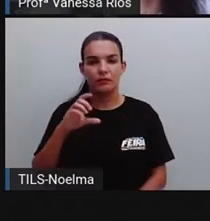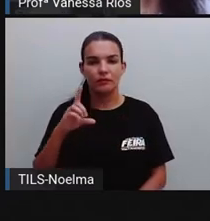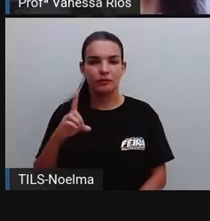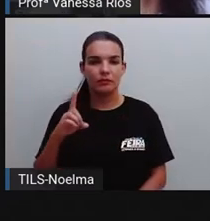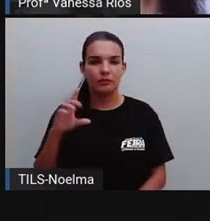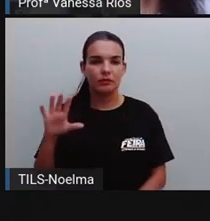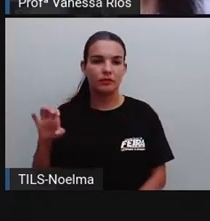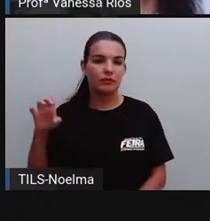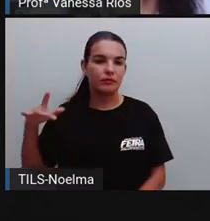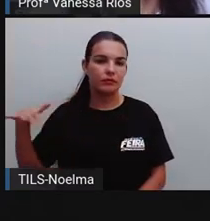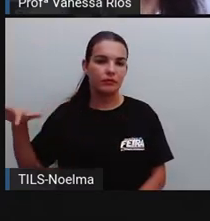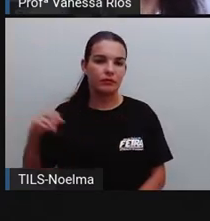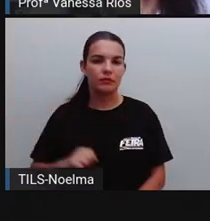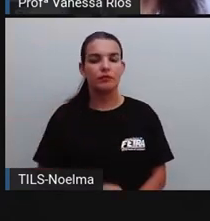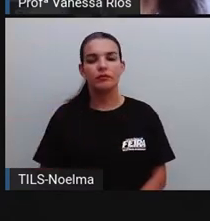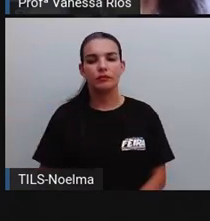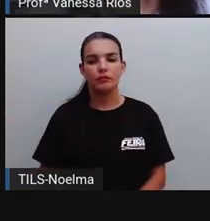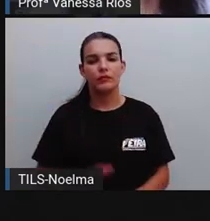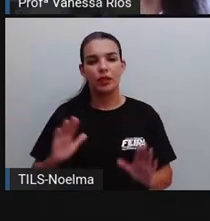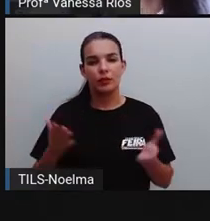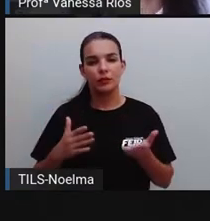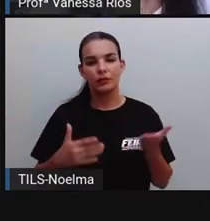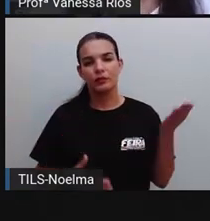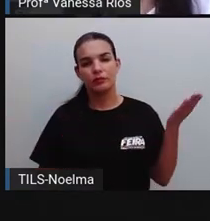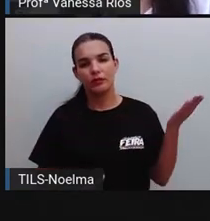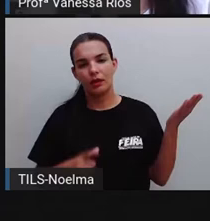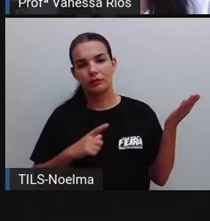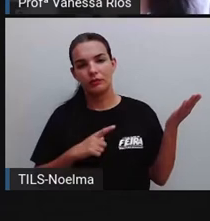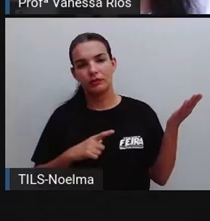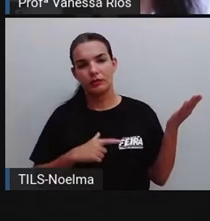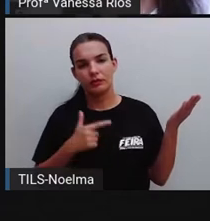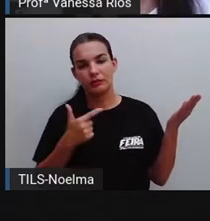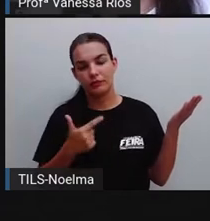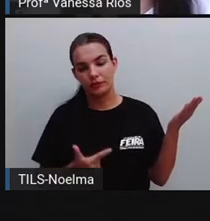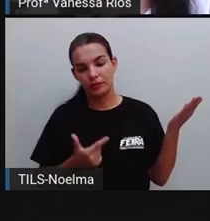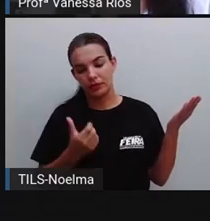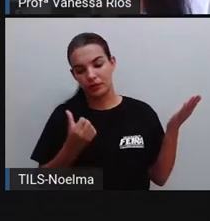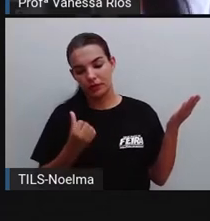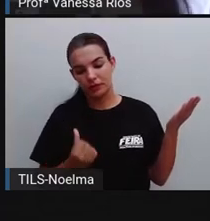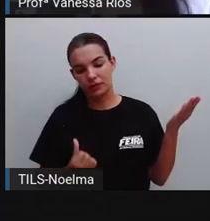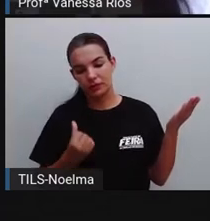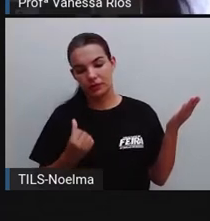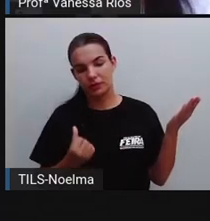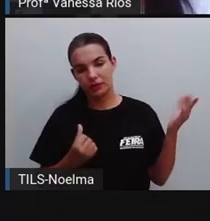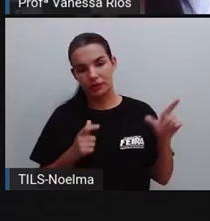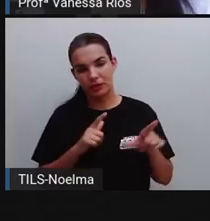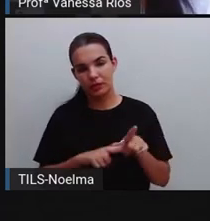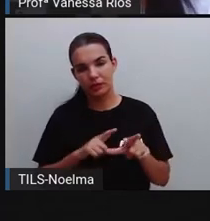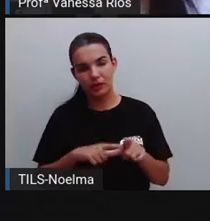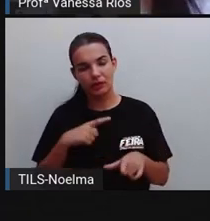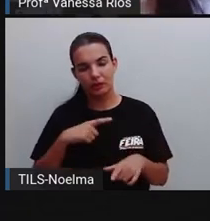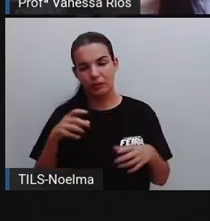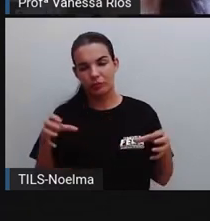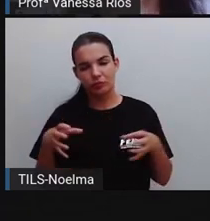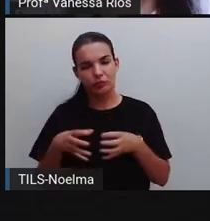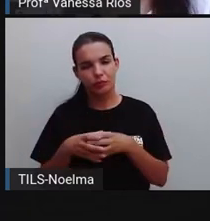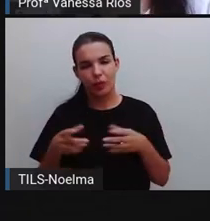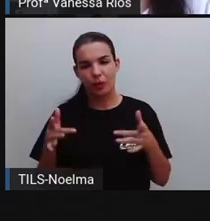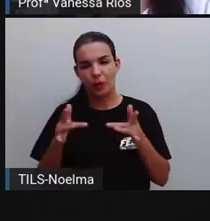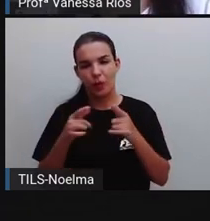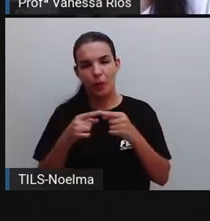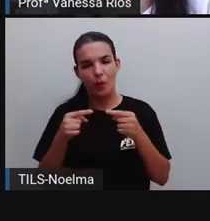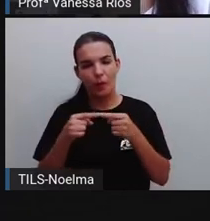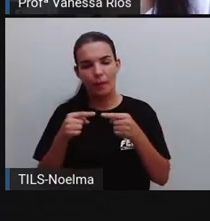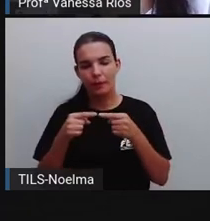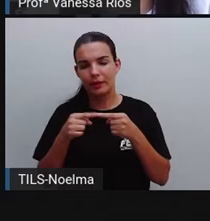aí da nossa língua portuguesa. E hoje, né? Diante de todos os sons e combinações que essas letras podem fazer, a